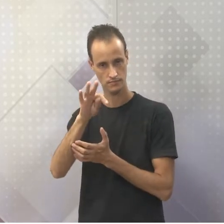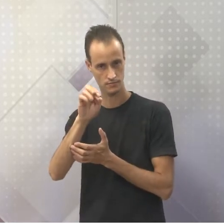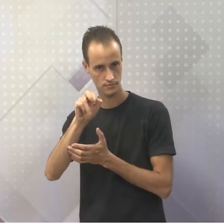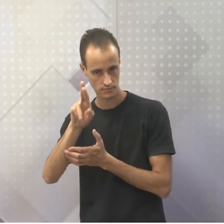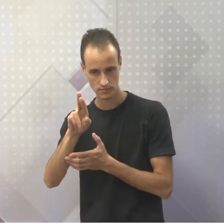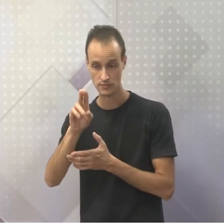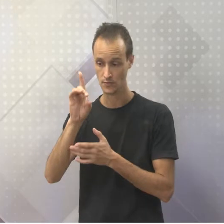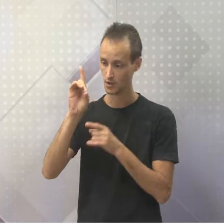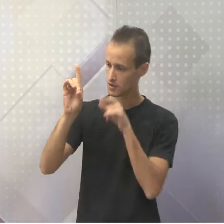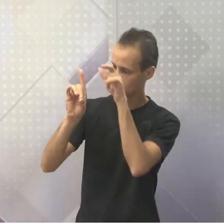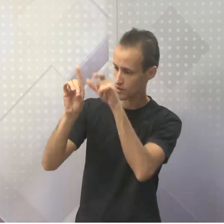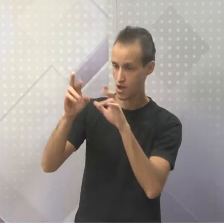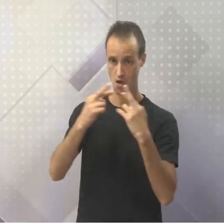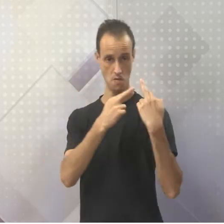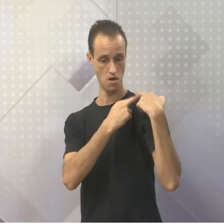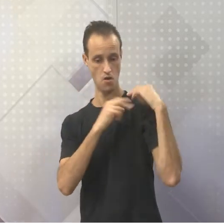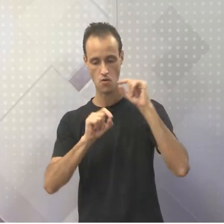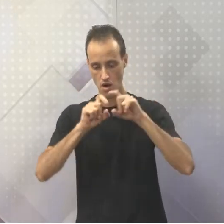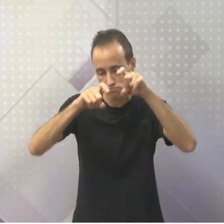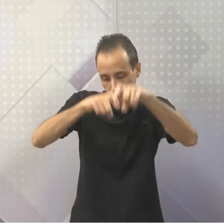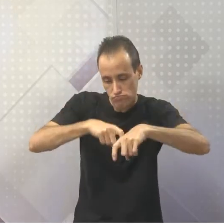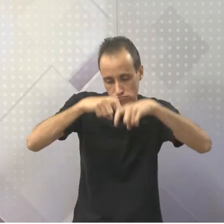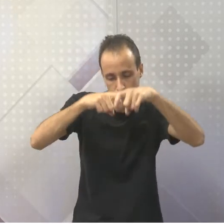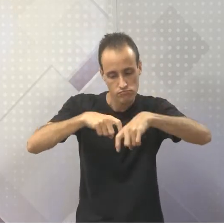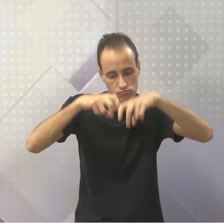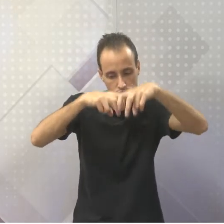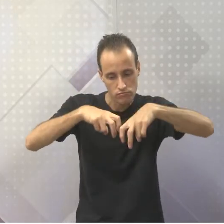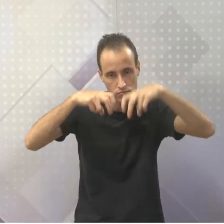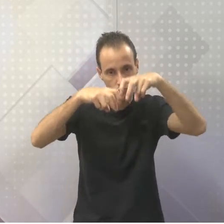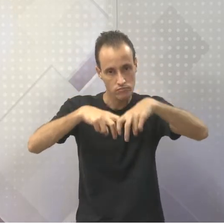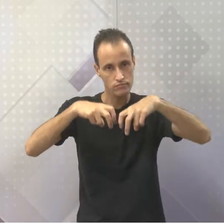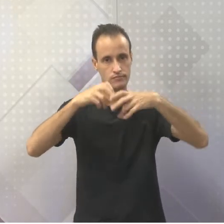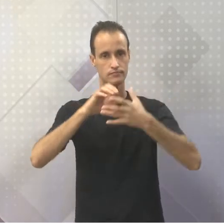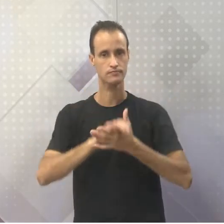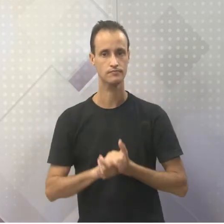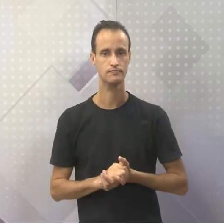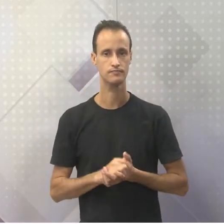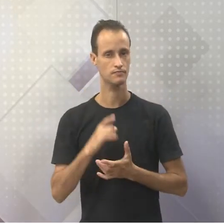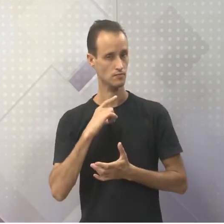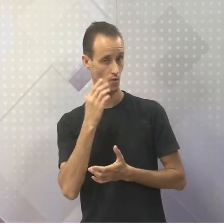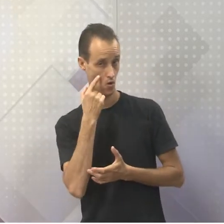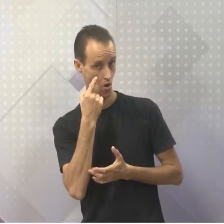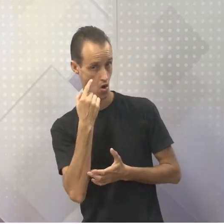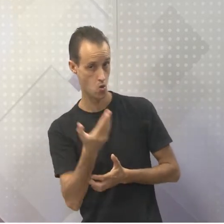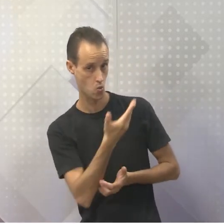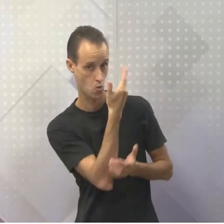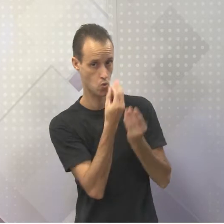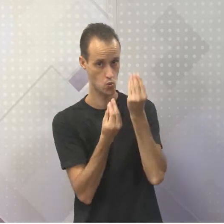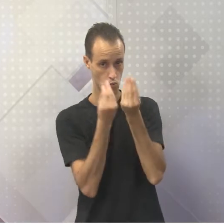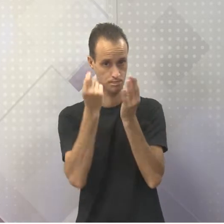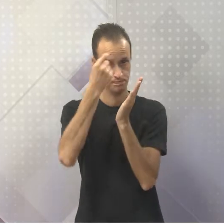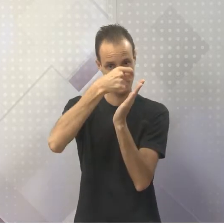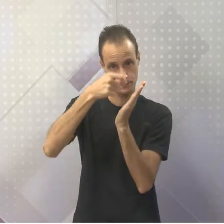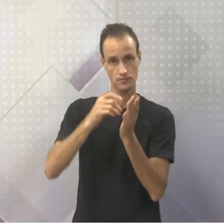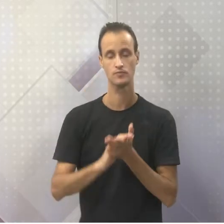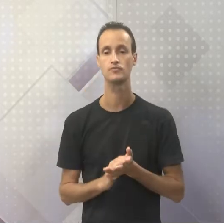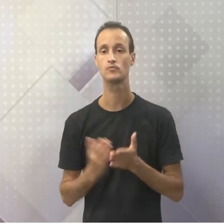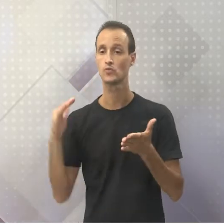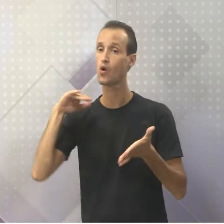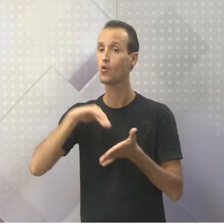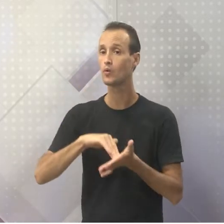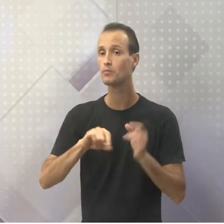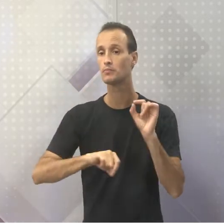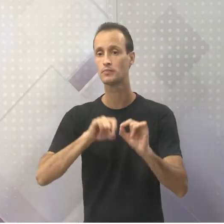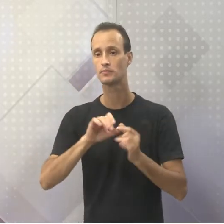Deusa da agricultura. Olha como se escreve Deméter. Tem um acentuzinho aqui, olha. E por fim,